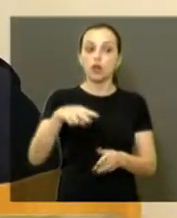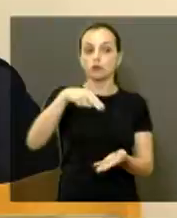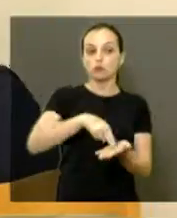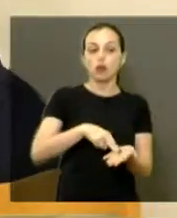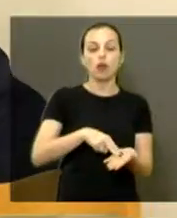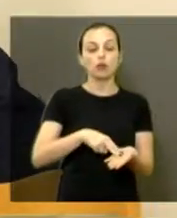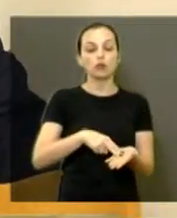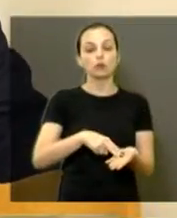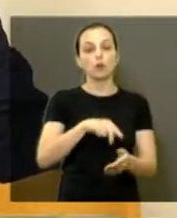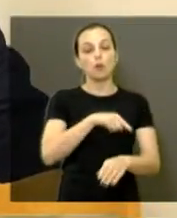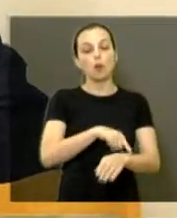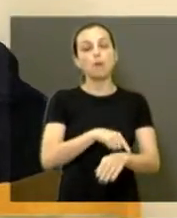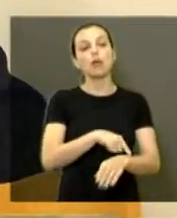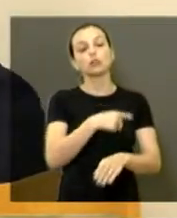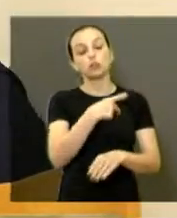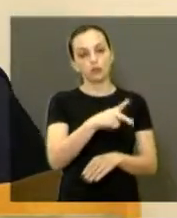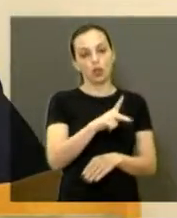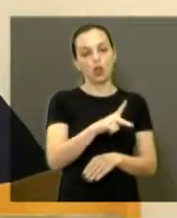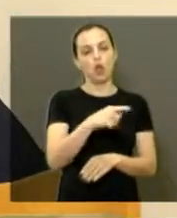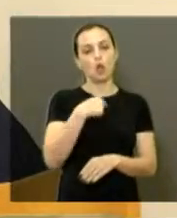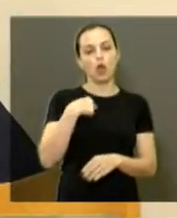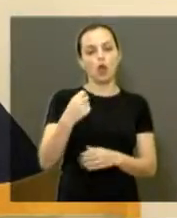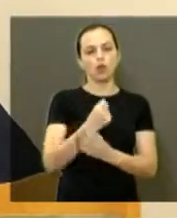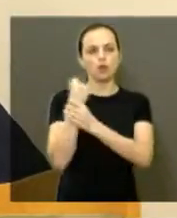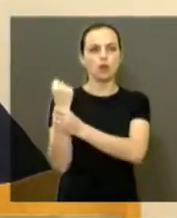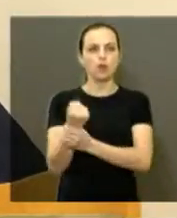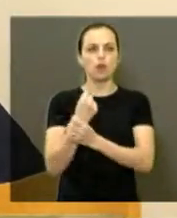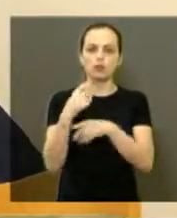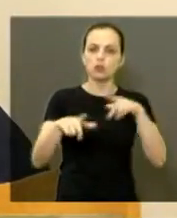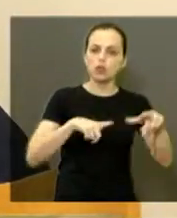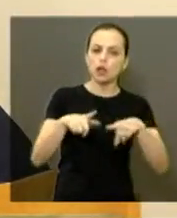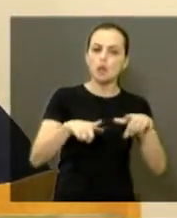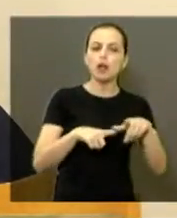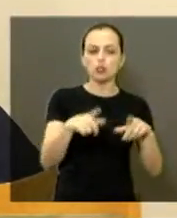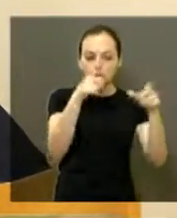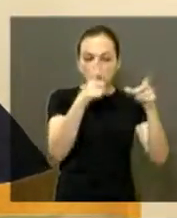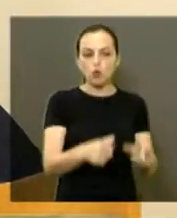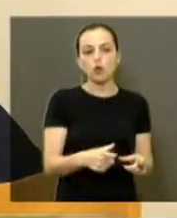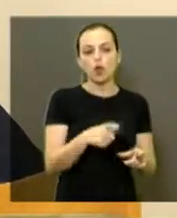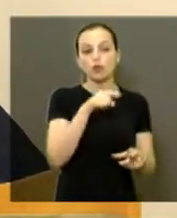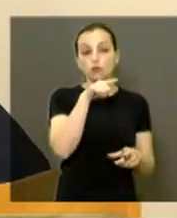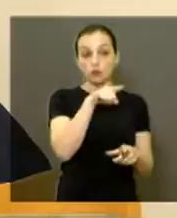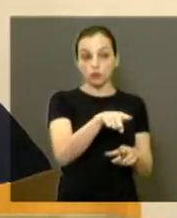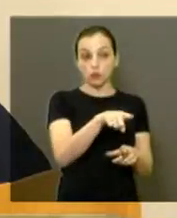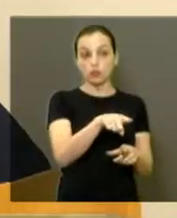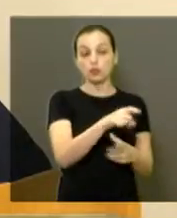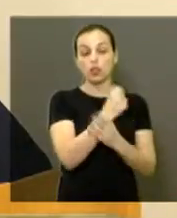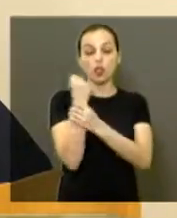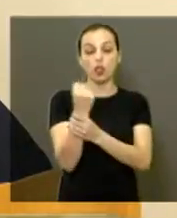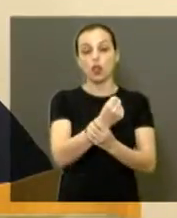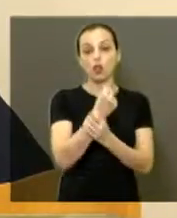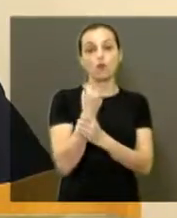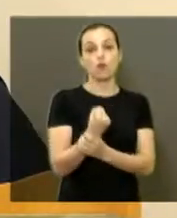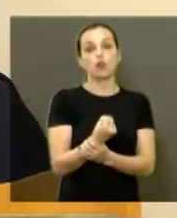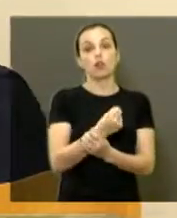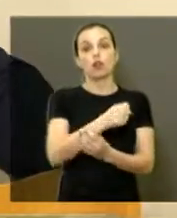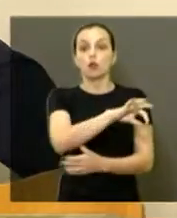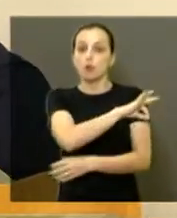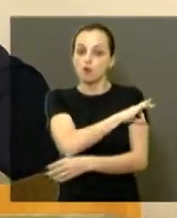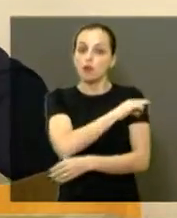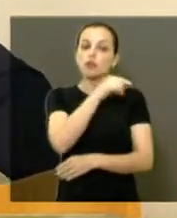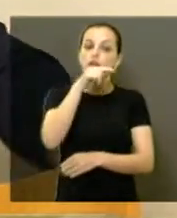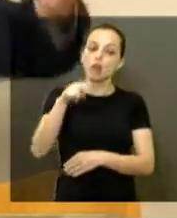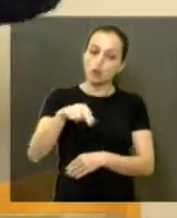Eu estou defendendo a população, os trabalhadores da unidade e a população. se você está defendendo a prefeitura, que acha que nós fazemos isso, vem aqui, usa o seu